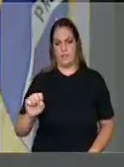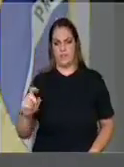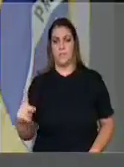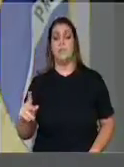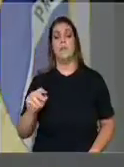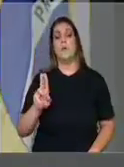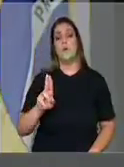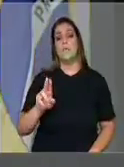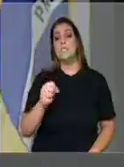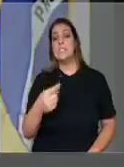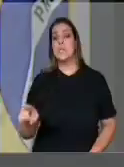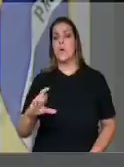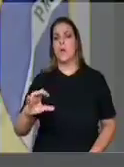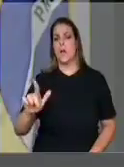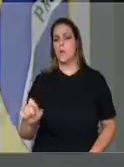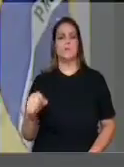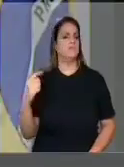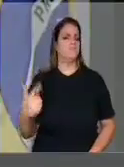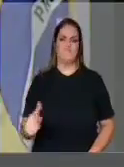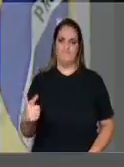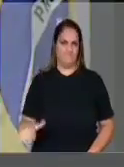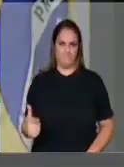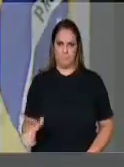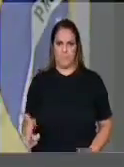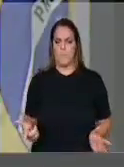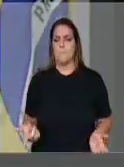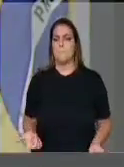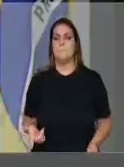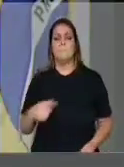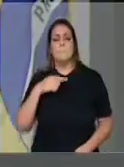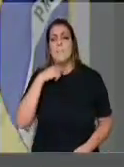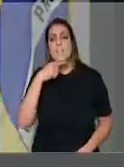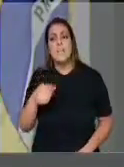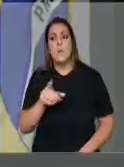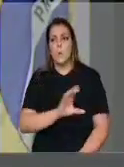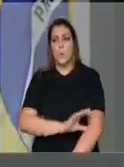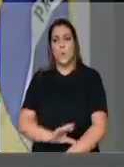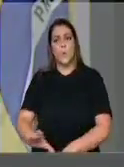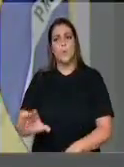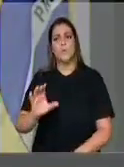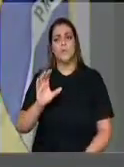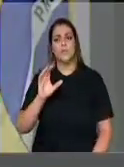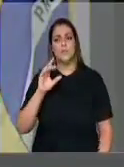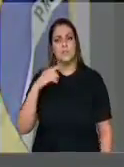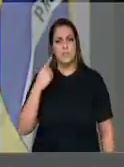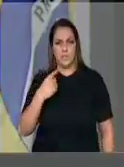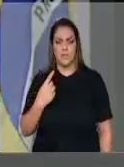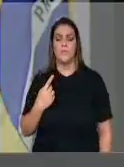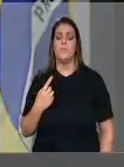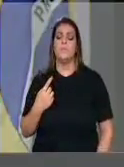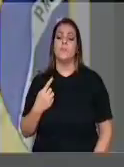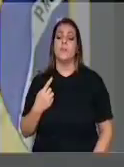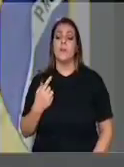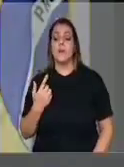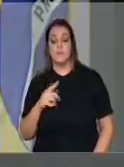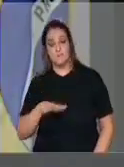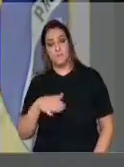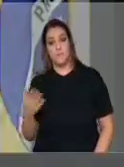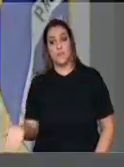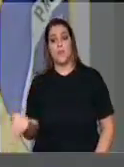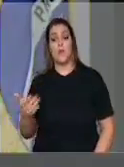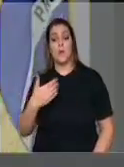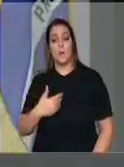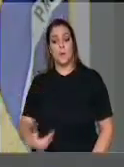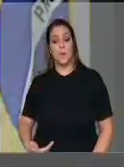nem a Universidade de São Carlos, que tem seus campos, e também nem um curso de direito há. Nas universidades públicas do